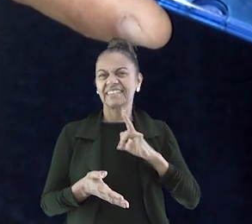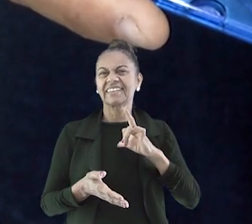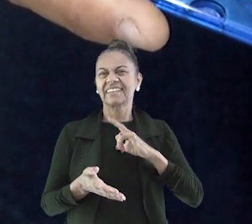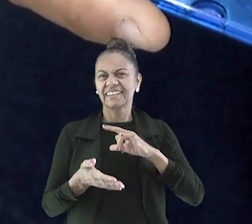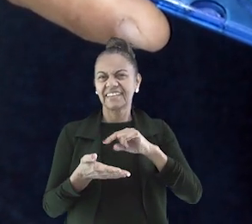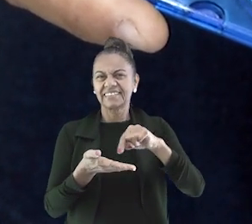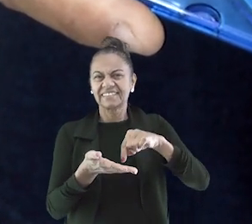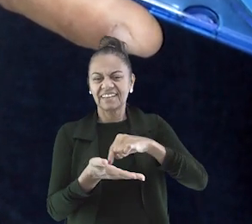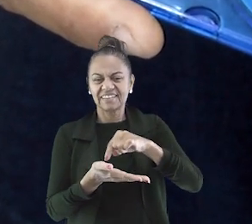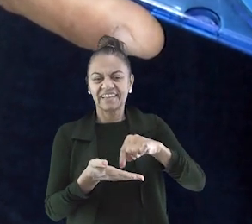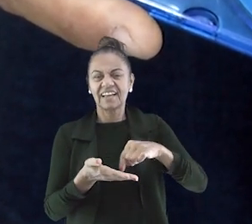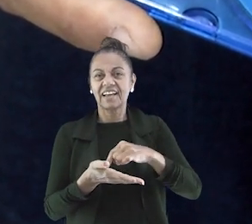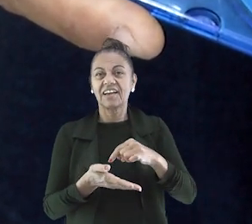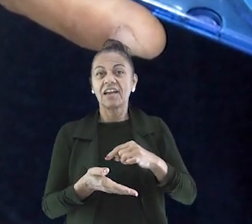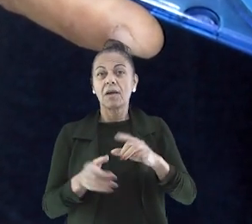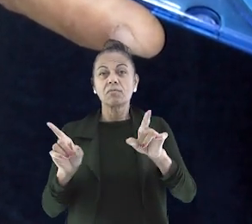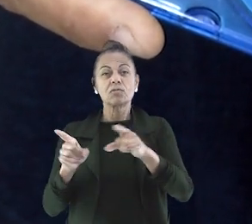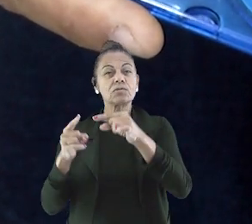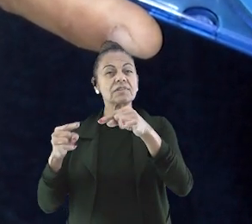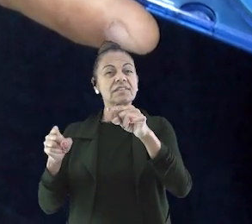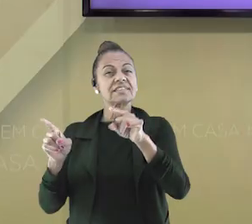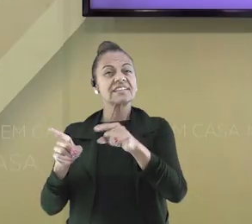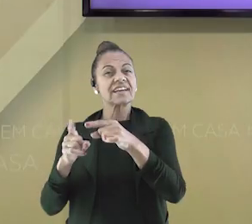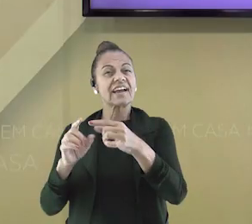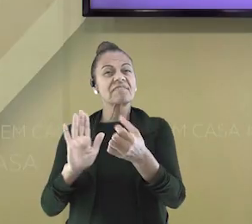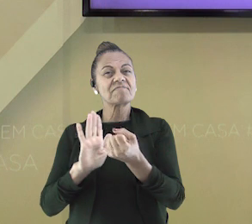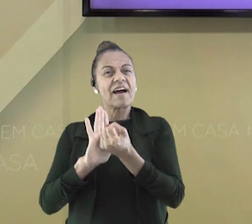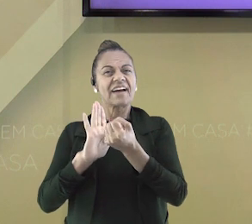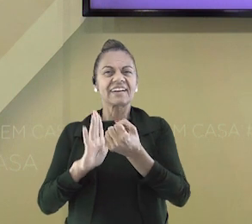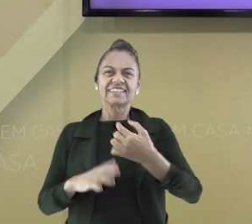música. Músicas que parcam a nossa vida.